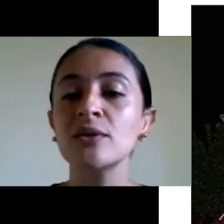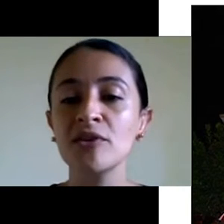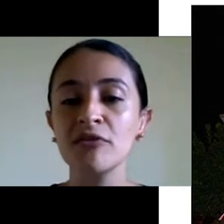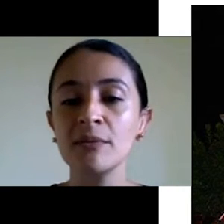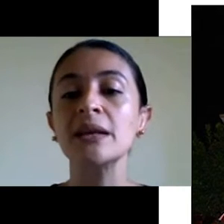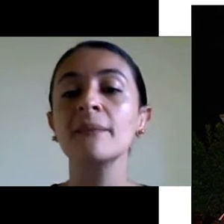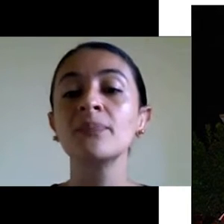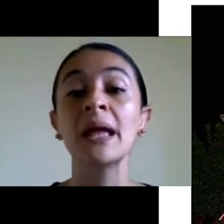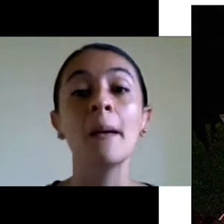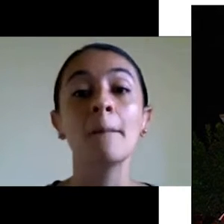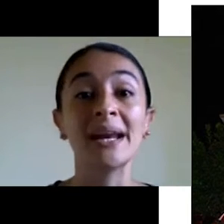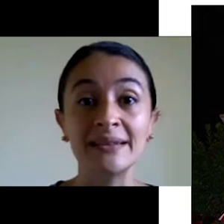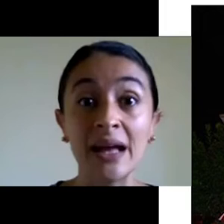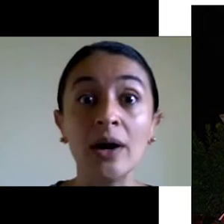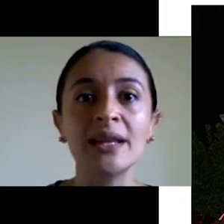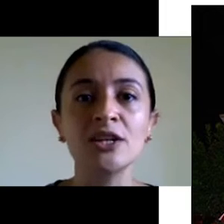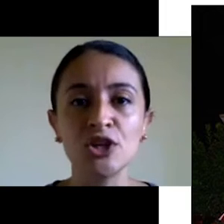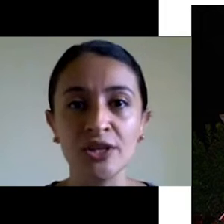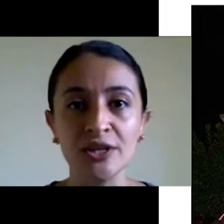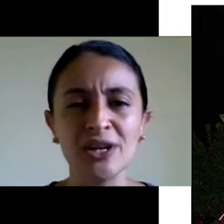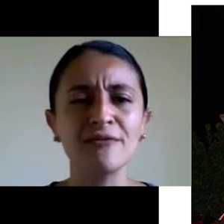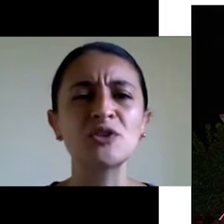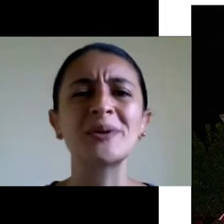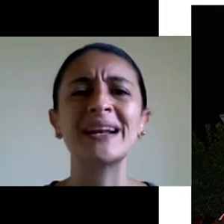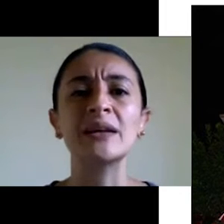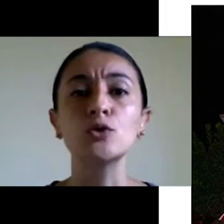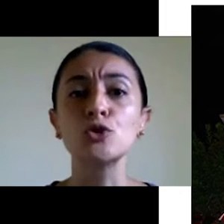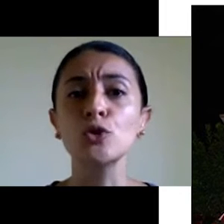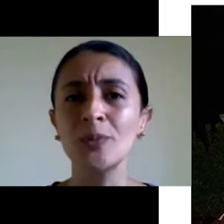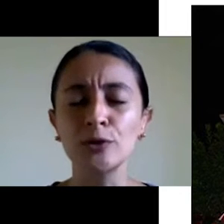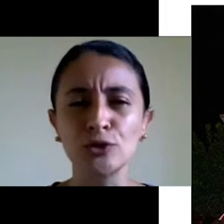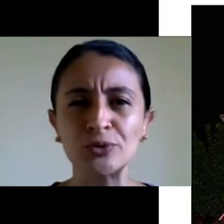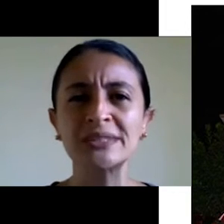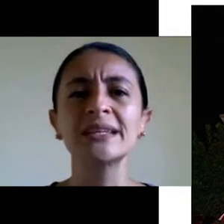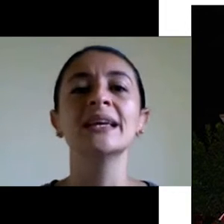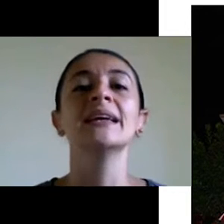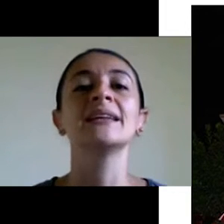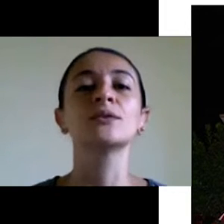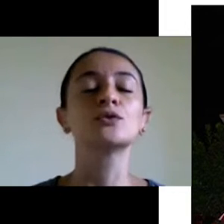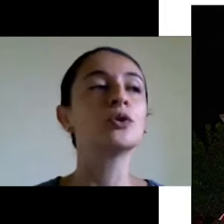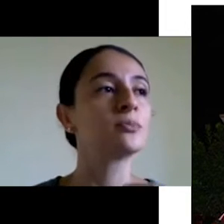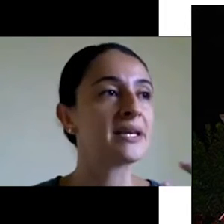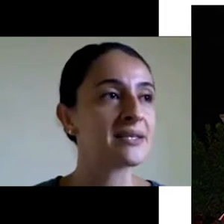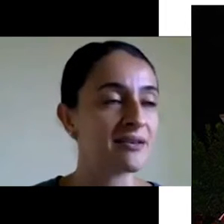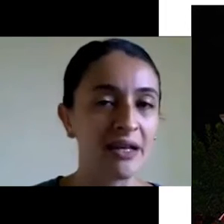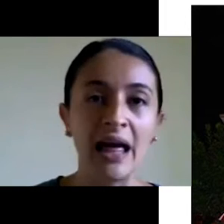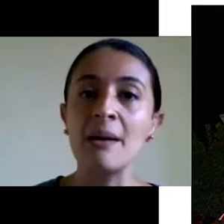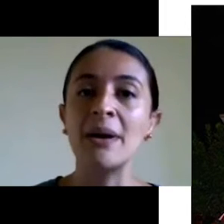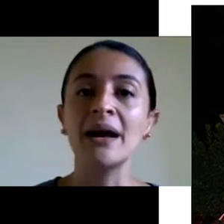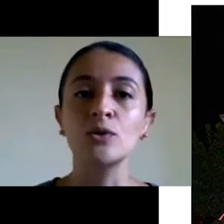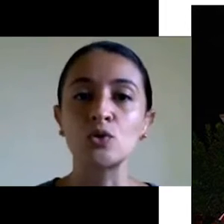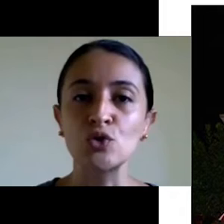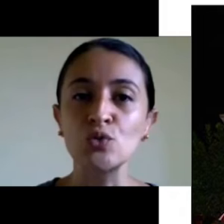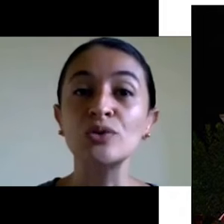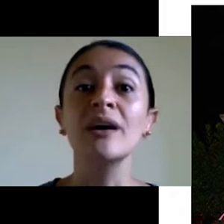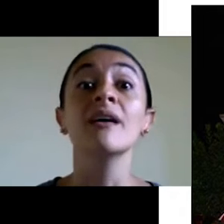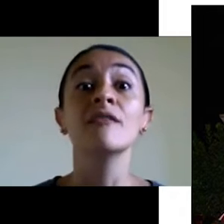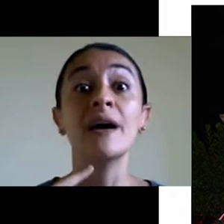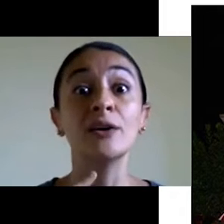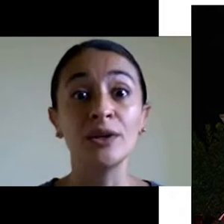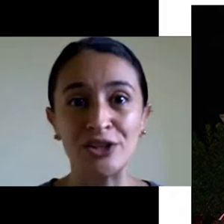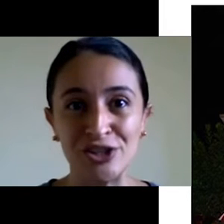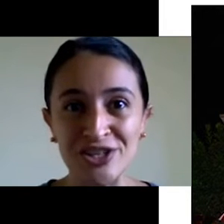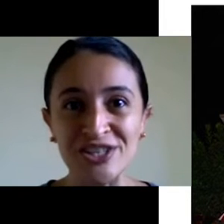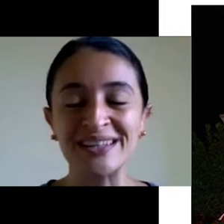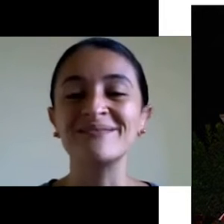unidade de saúde da família. Pré-natal, ela tá gestante. Ela faz o prénatal hoje todo pelo SUS. Então, todo mês ela vai lá, marca consulta.